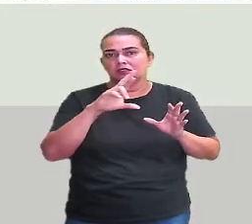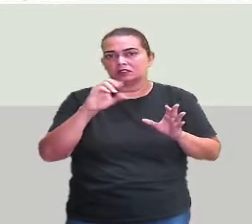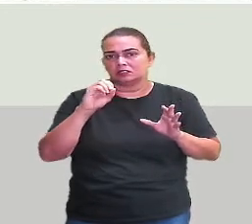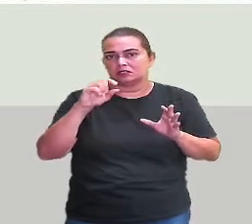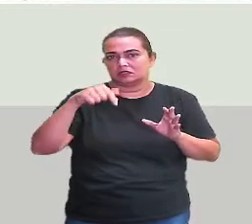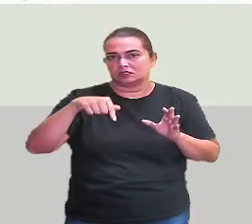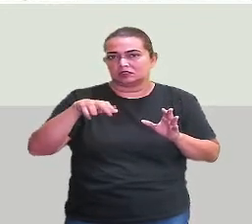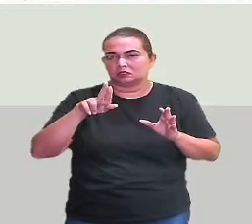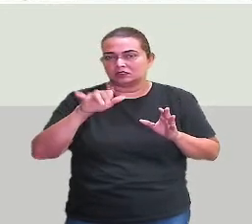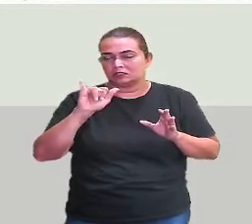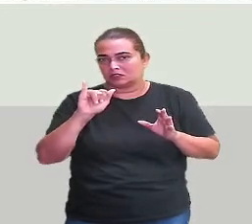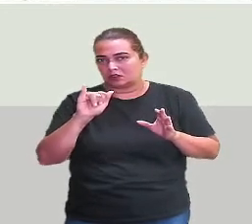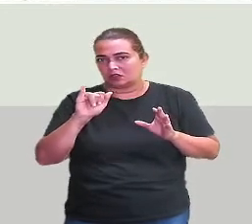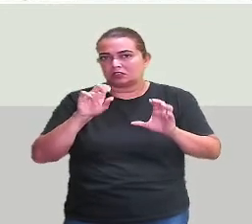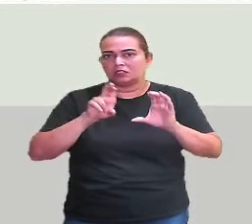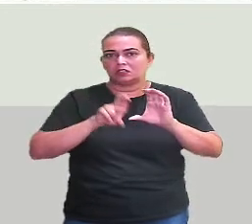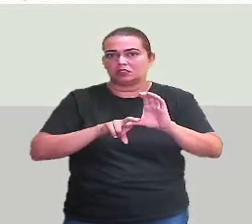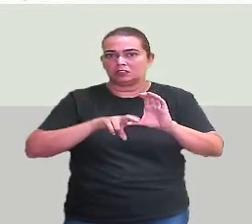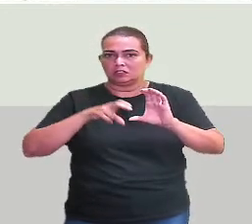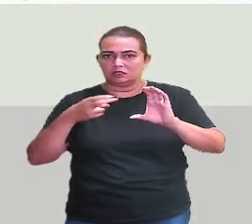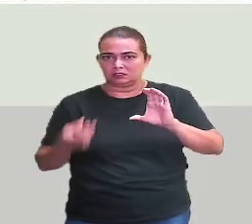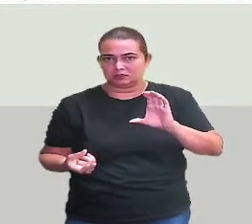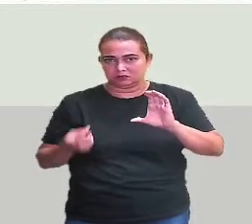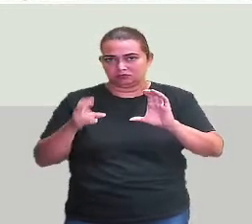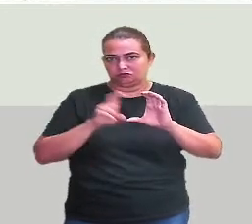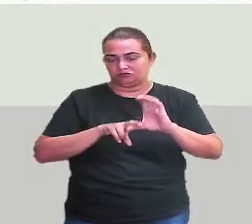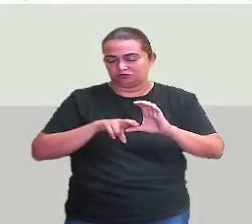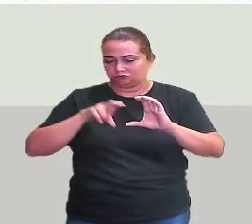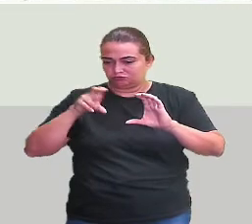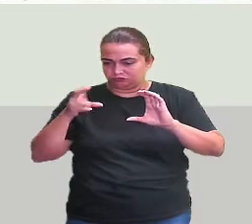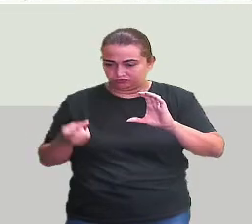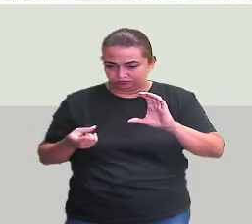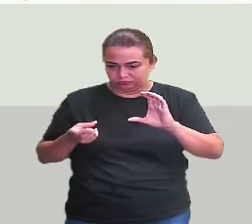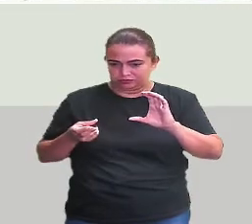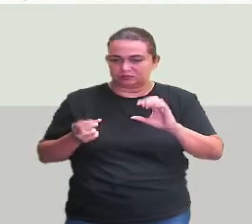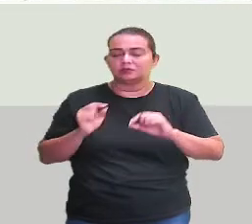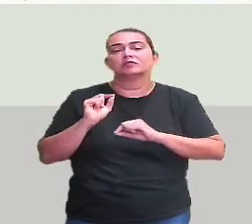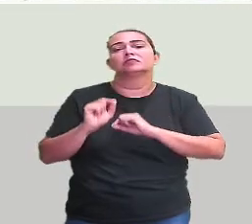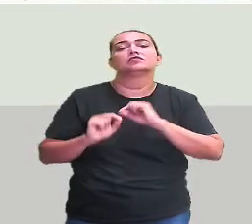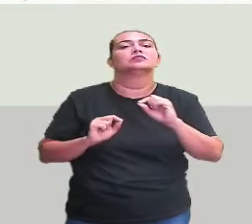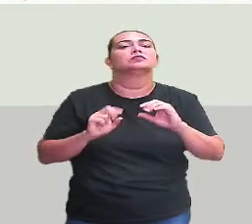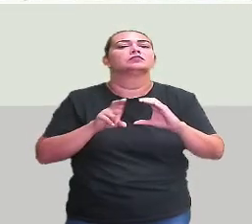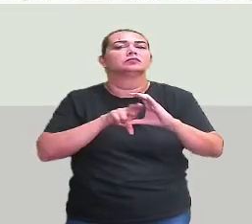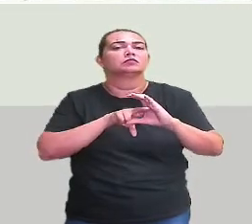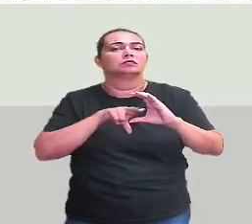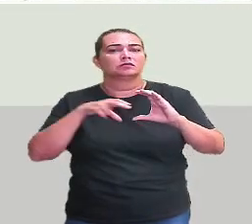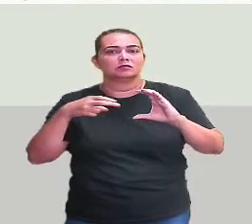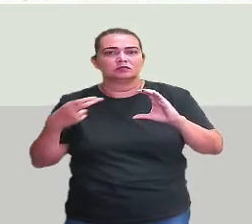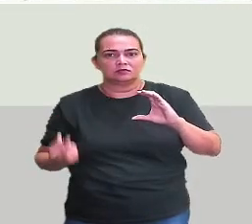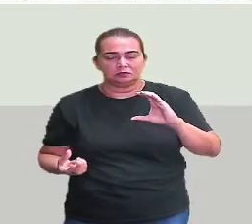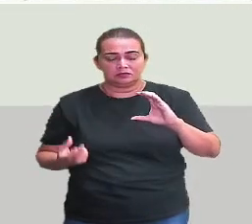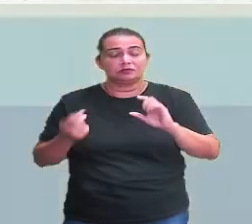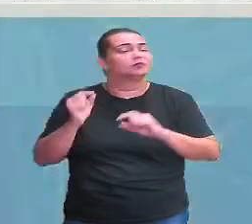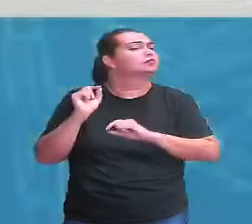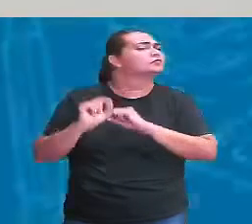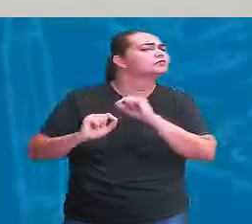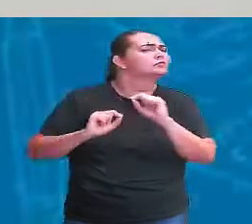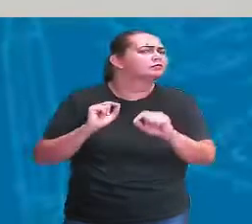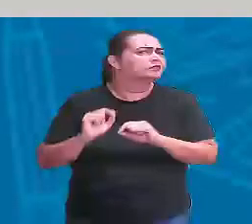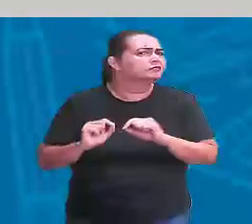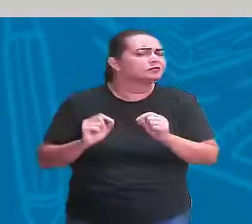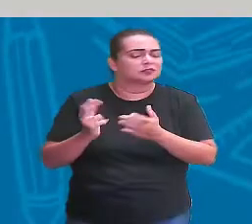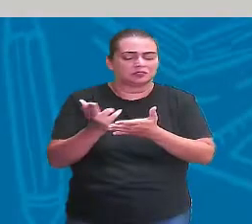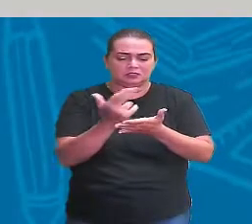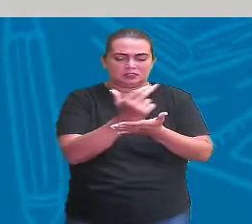Ou croque, muitas vezes, muitas pessoas têm vários, né, jeitos de falar esse nome. O CROQUI, ele é um